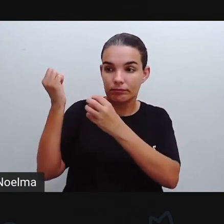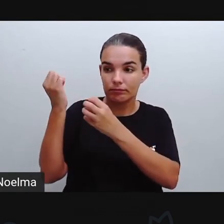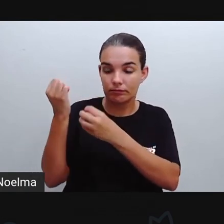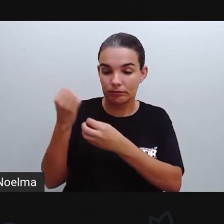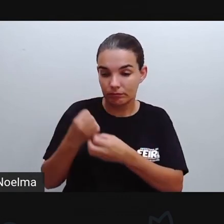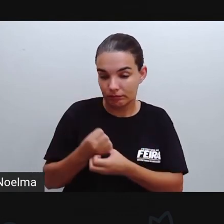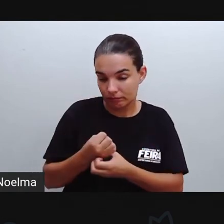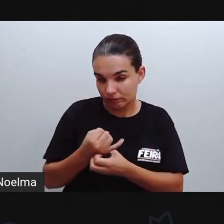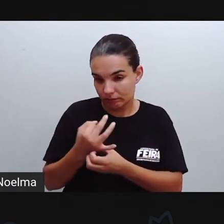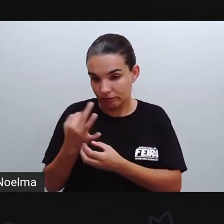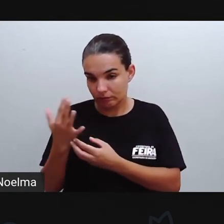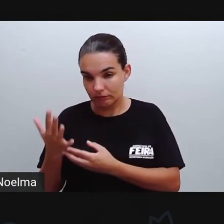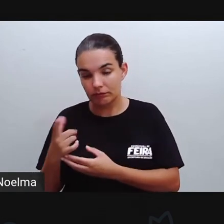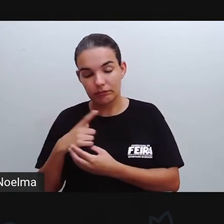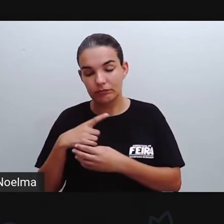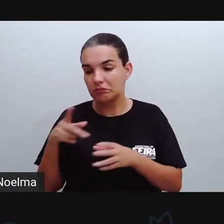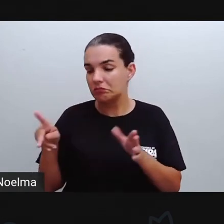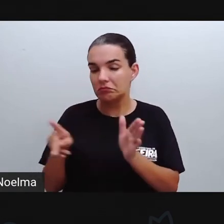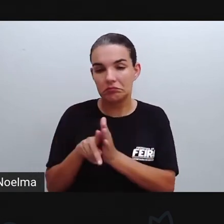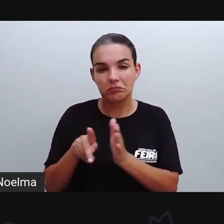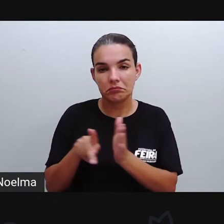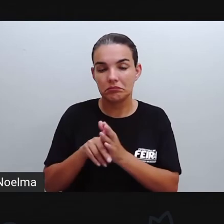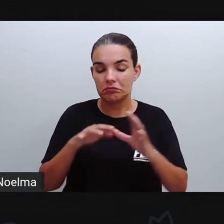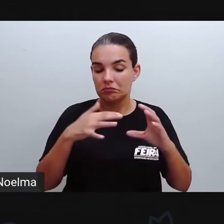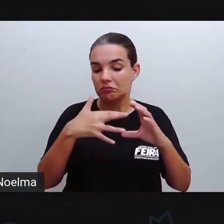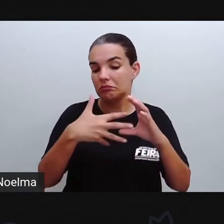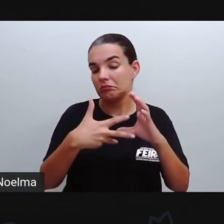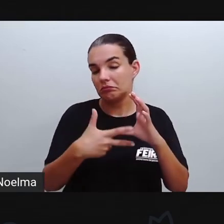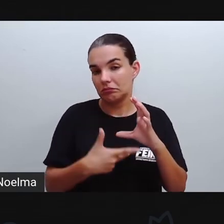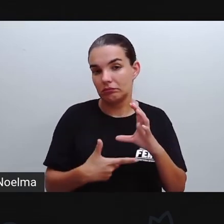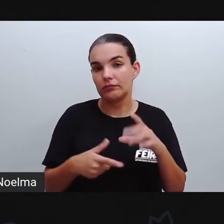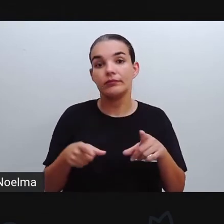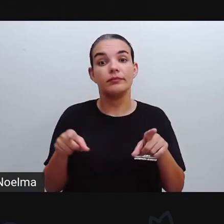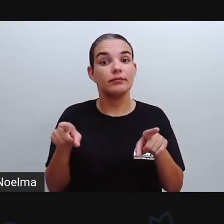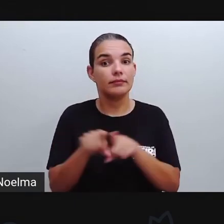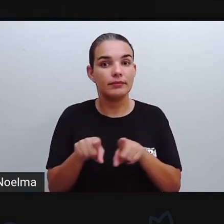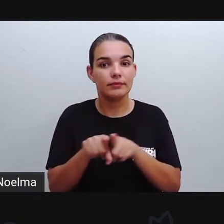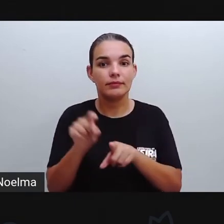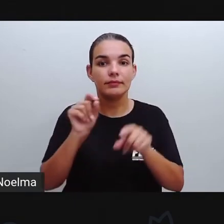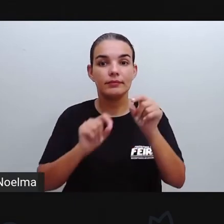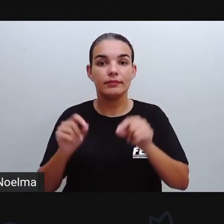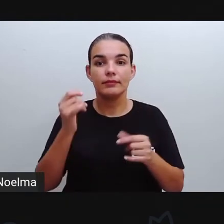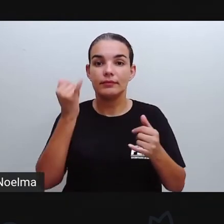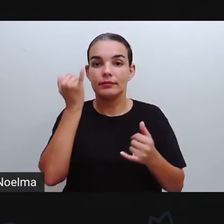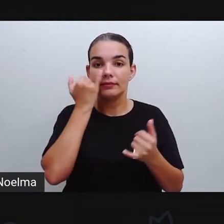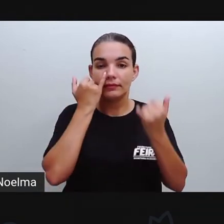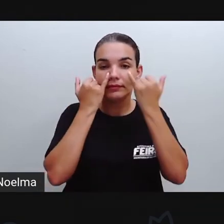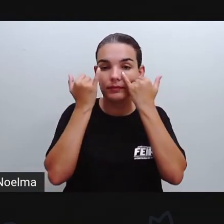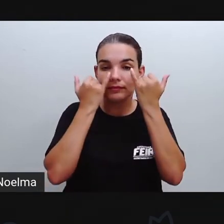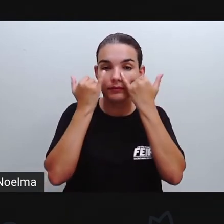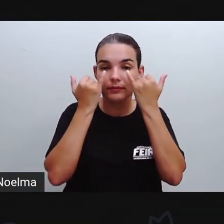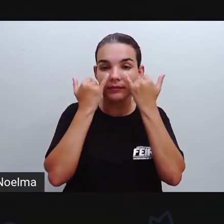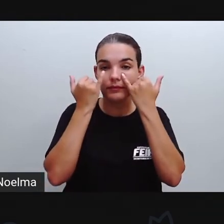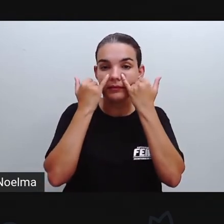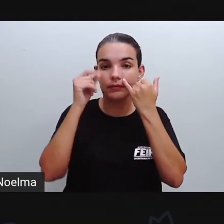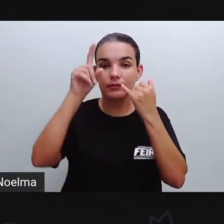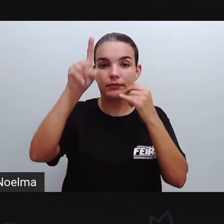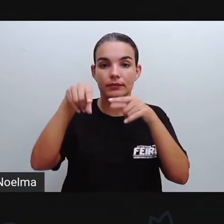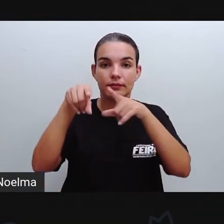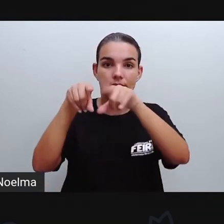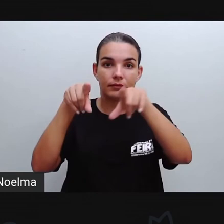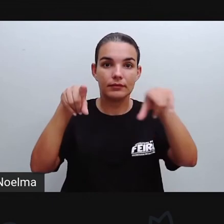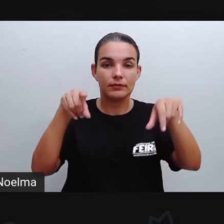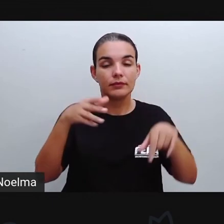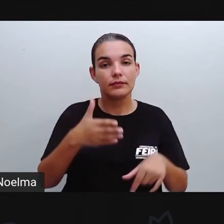acordo com as suas características. E o infográfico também é um tipo de gênero textual. Ele é um gênero textual mais atual,